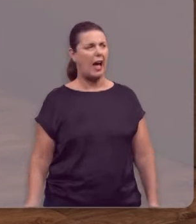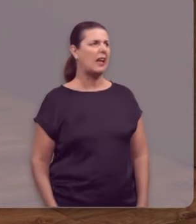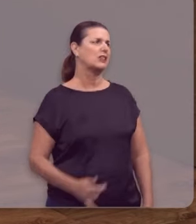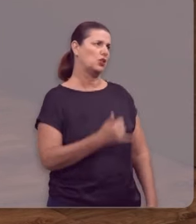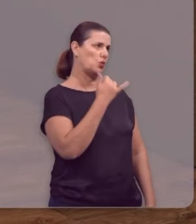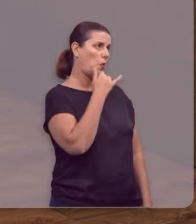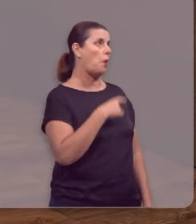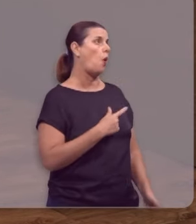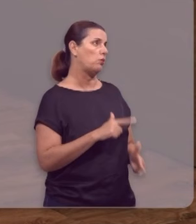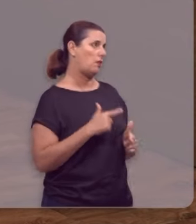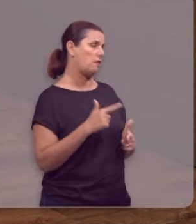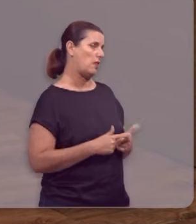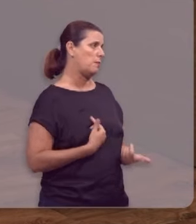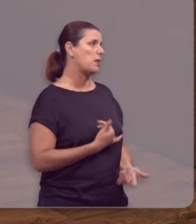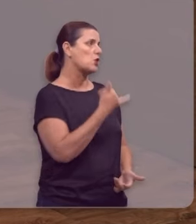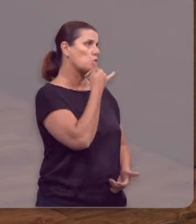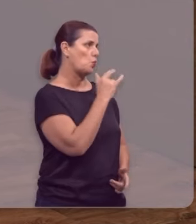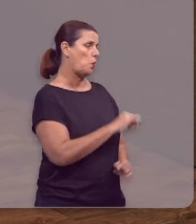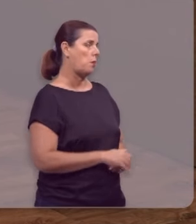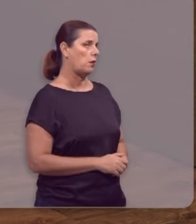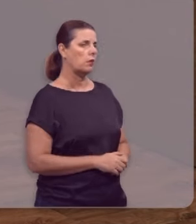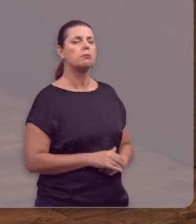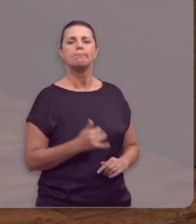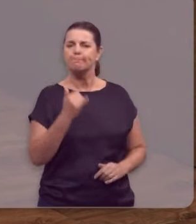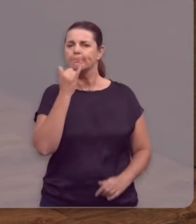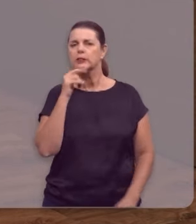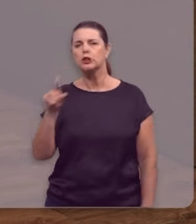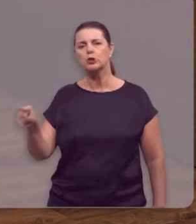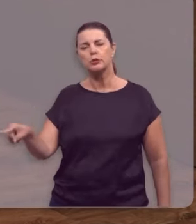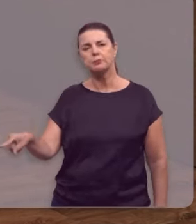estou arrependido, perdoe-lhe.